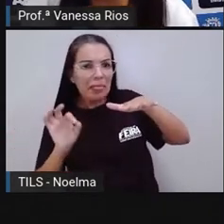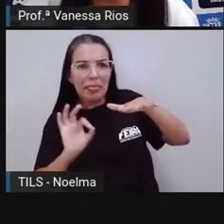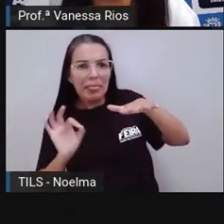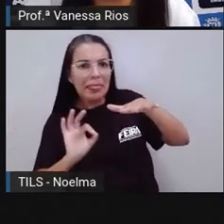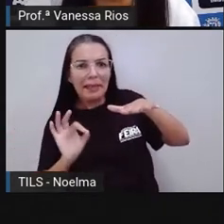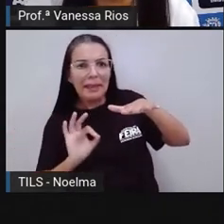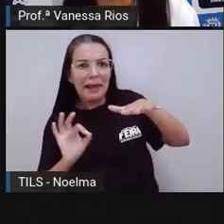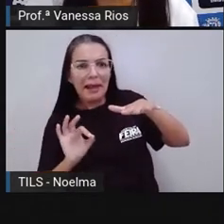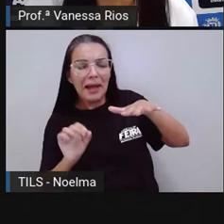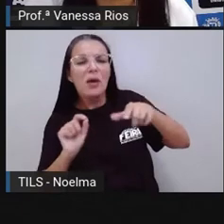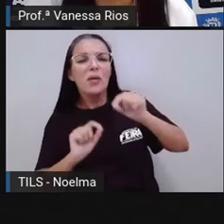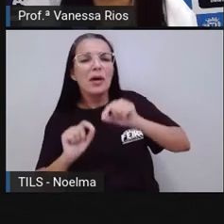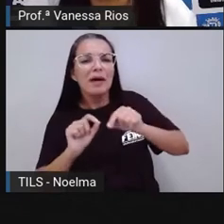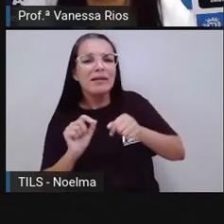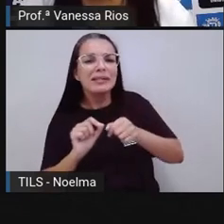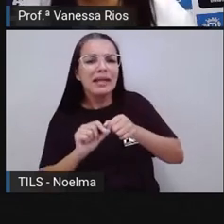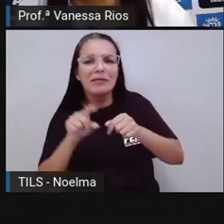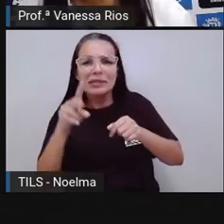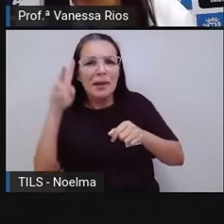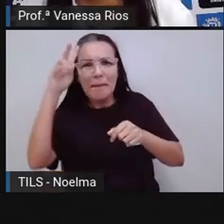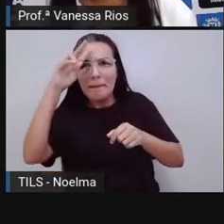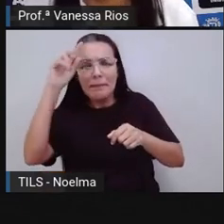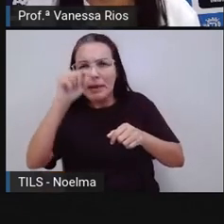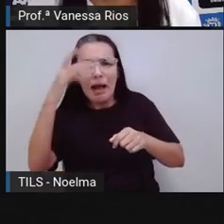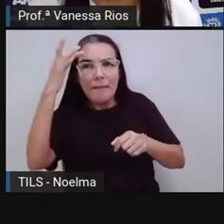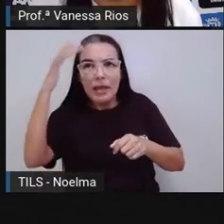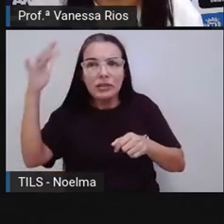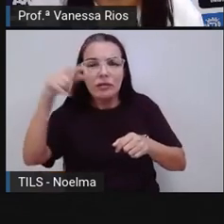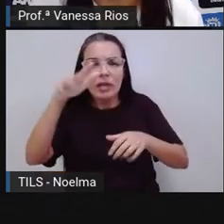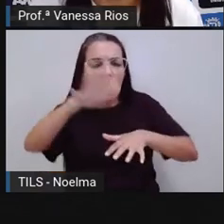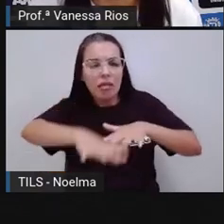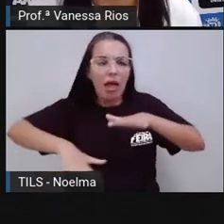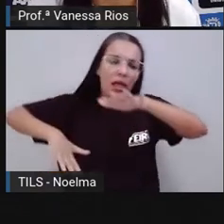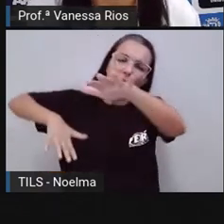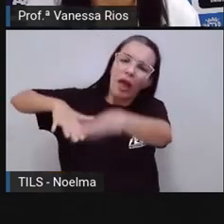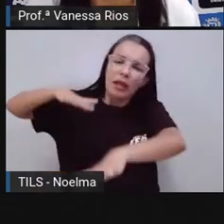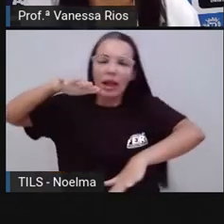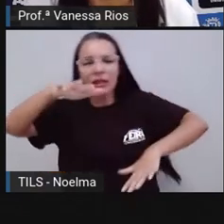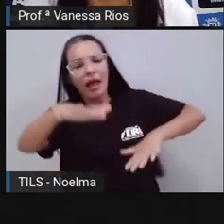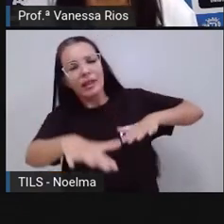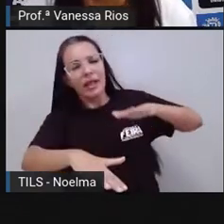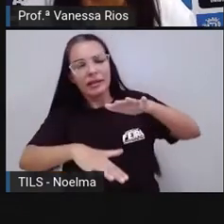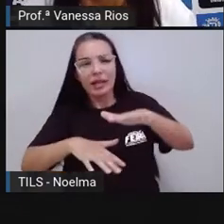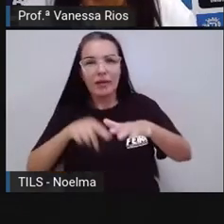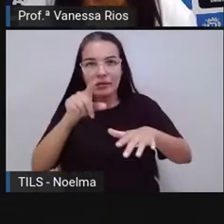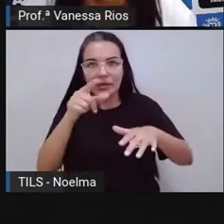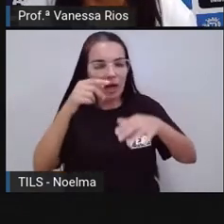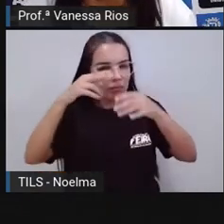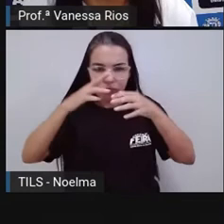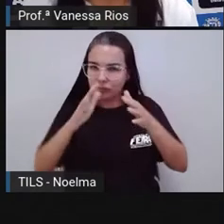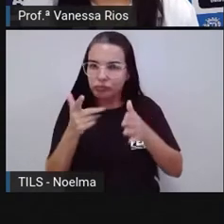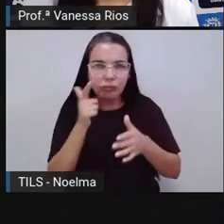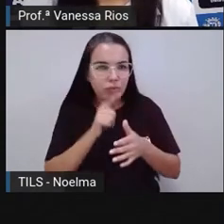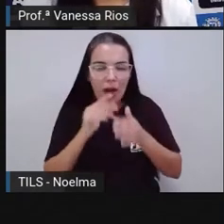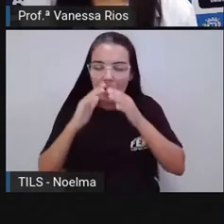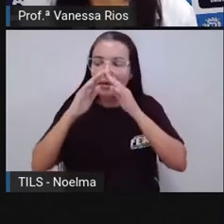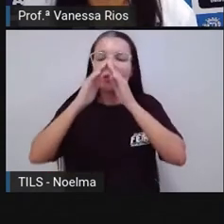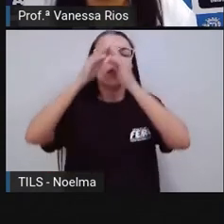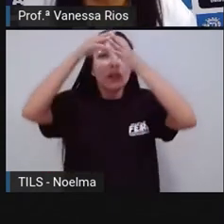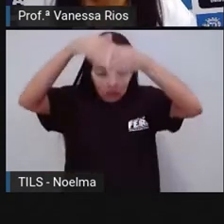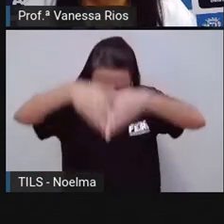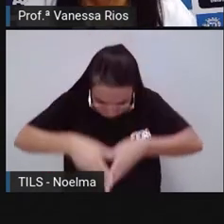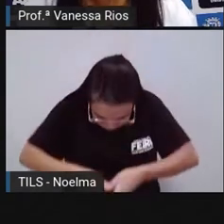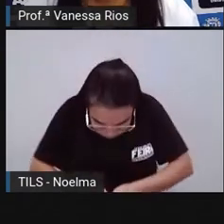Imagine você aí nadar, né? Ir para um lugar aí onde você não consegue mergulhar, onde basta você